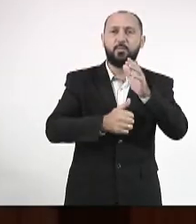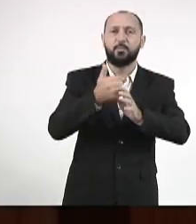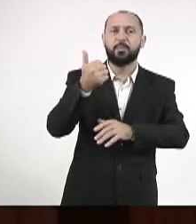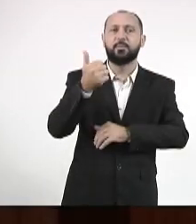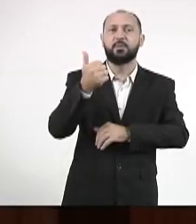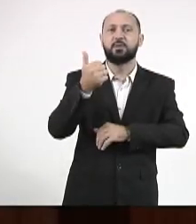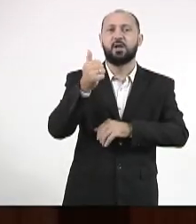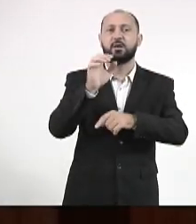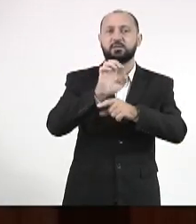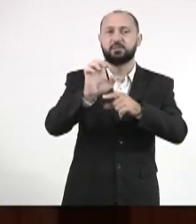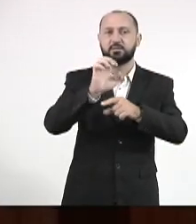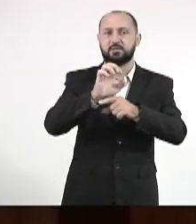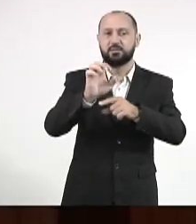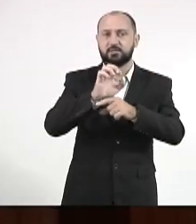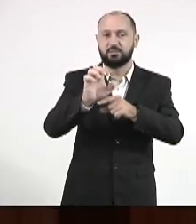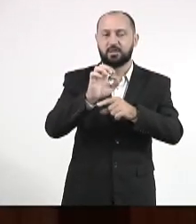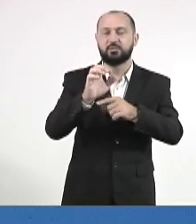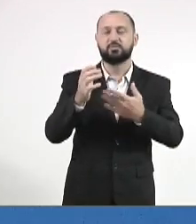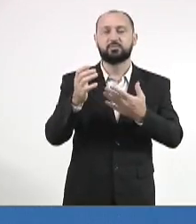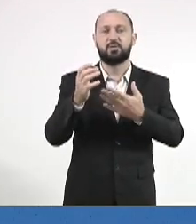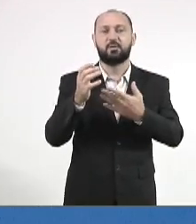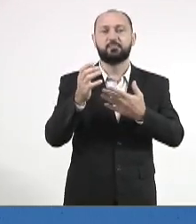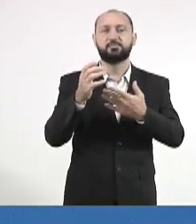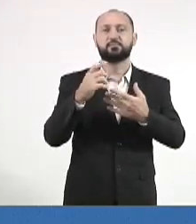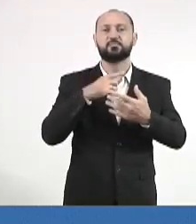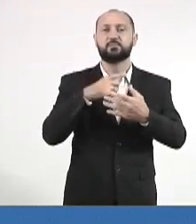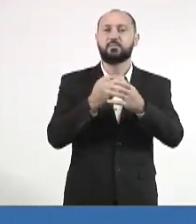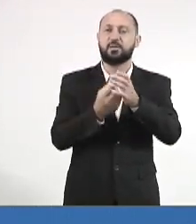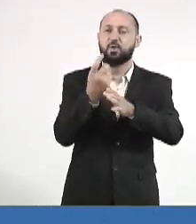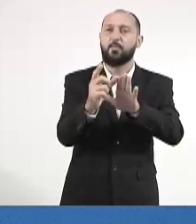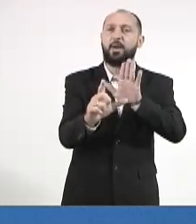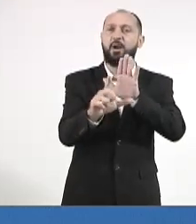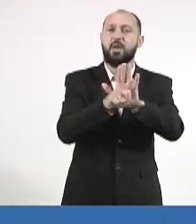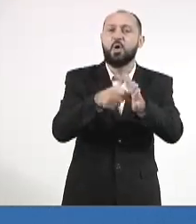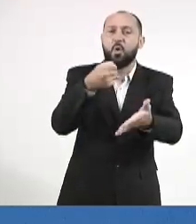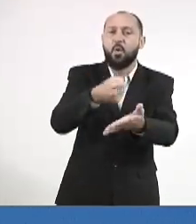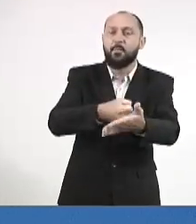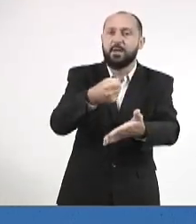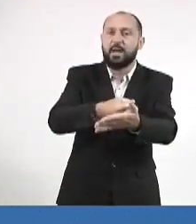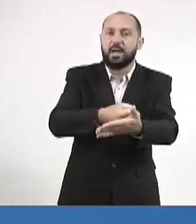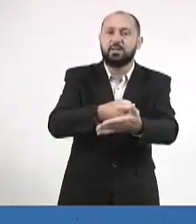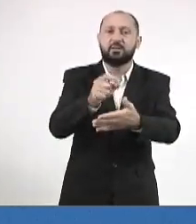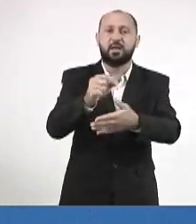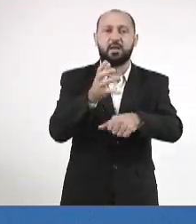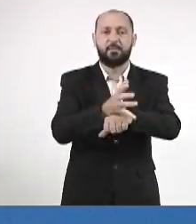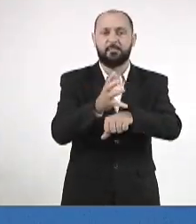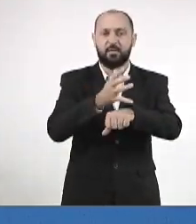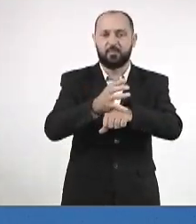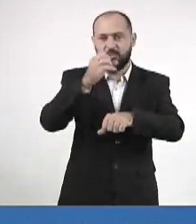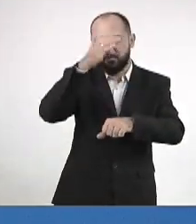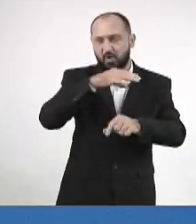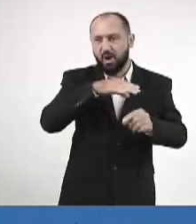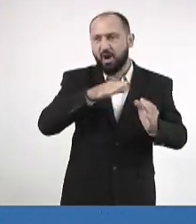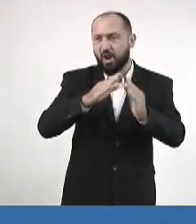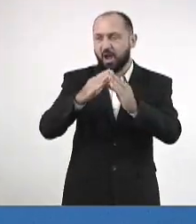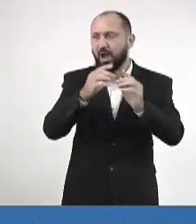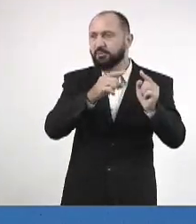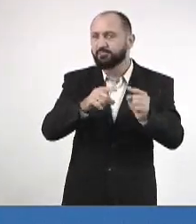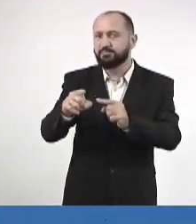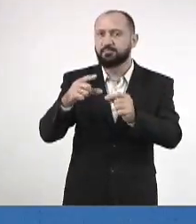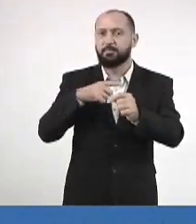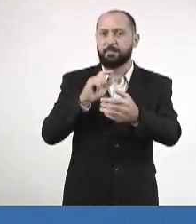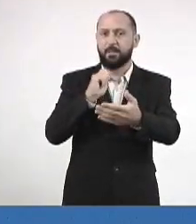Estado da Federação que criou uma lei obrigando aquele que pratica violência doméstica venha